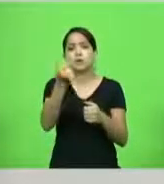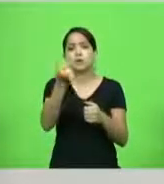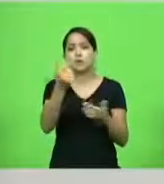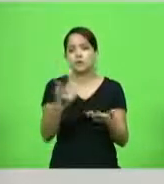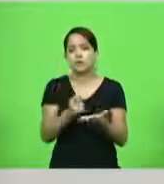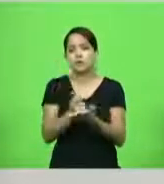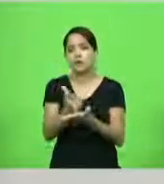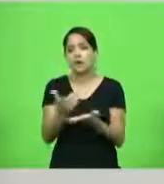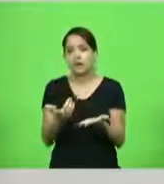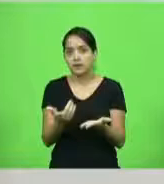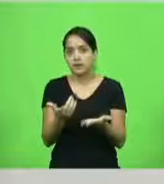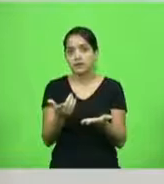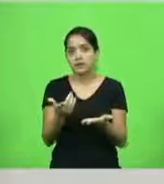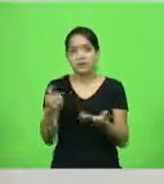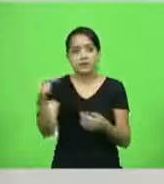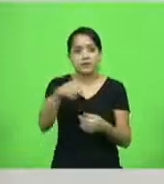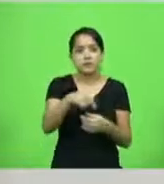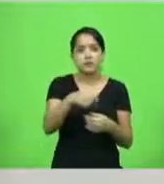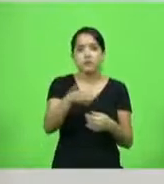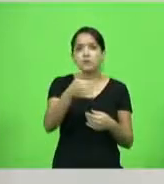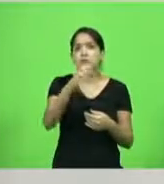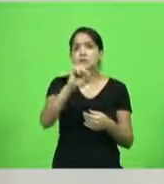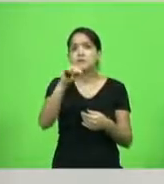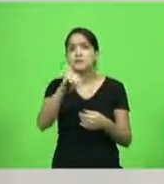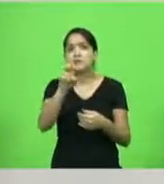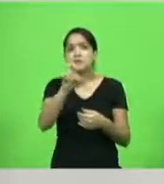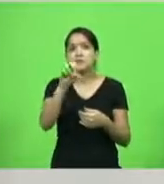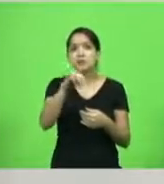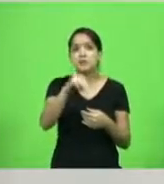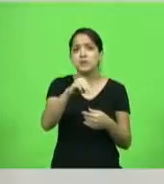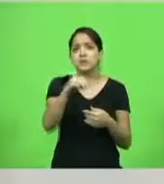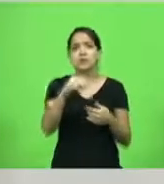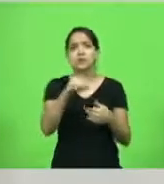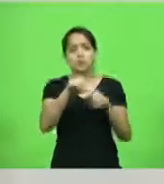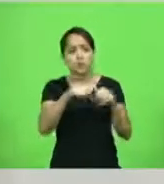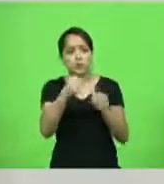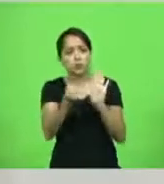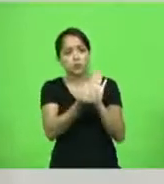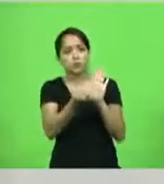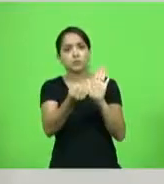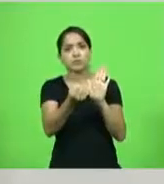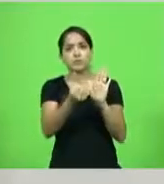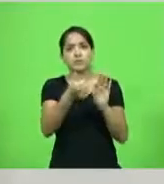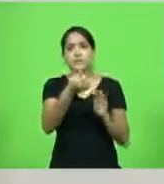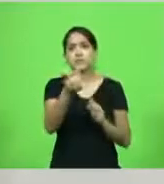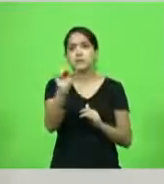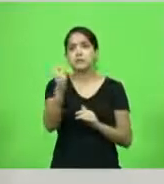O cara entrou aqui dentro, em menos de cinco minutos entrou, trocou um selo para os 680 reais.